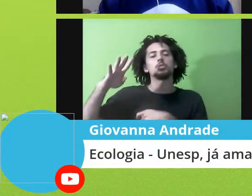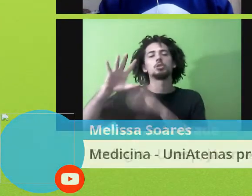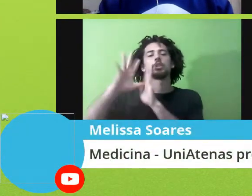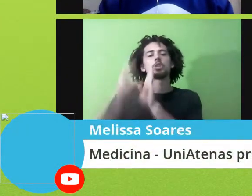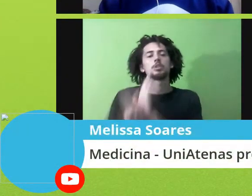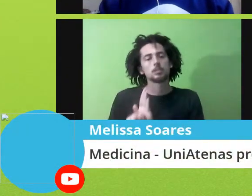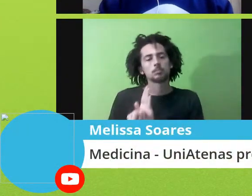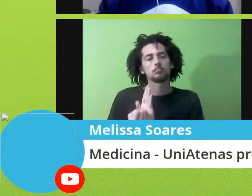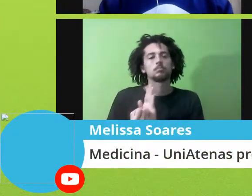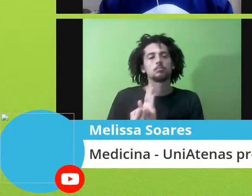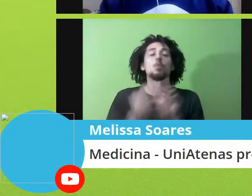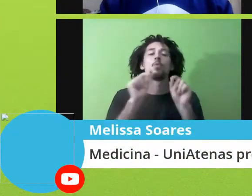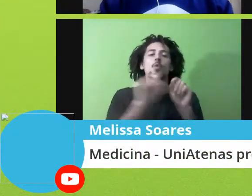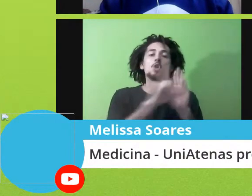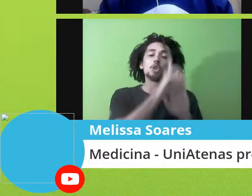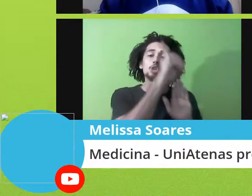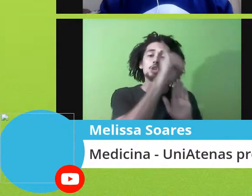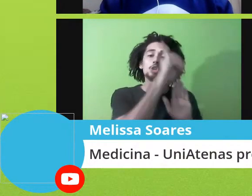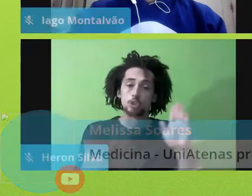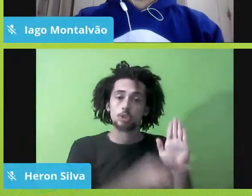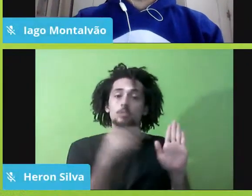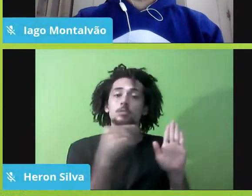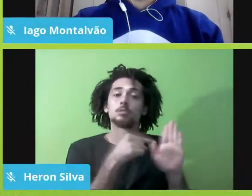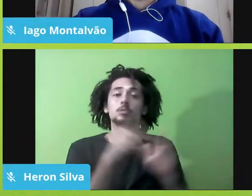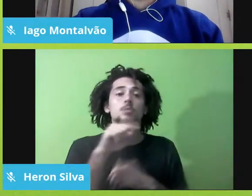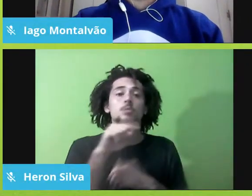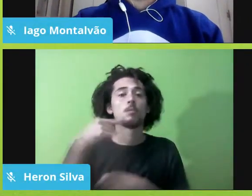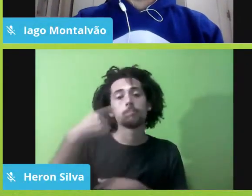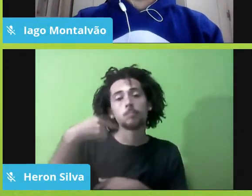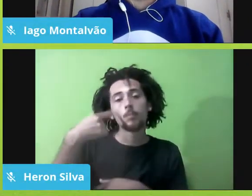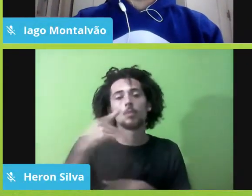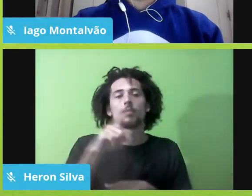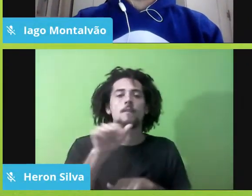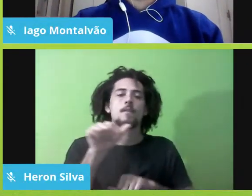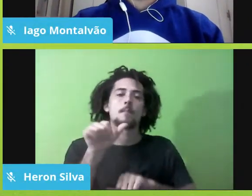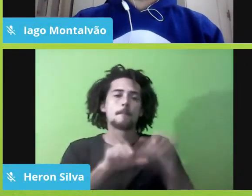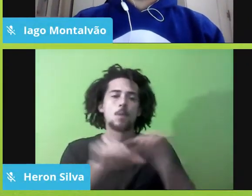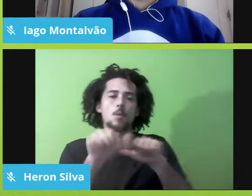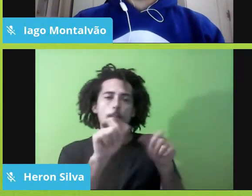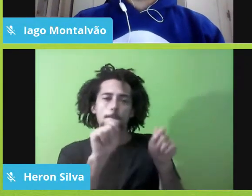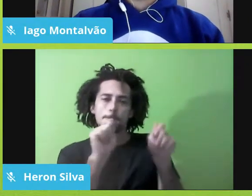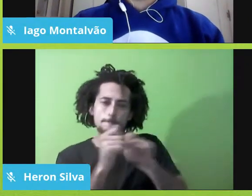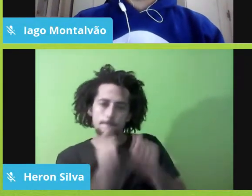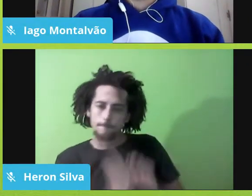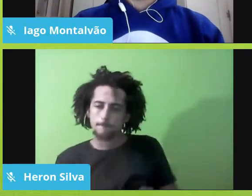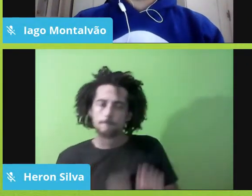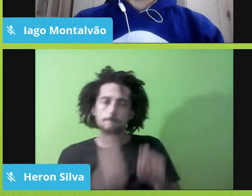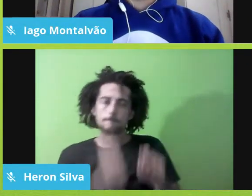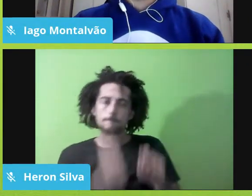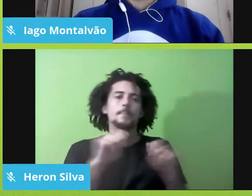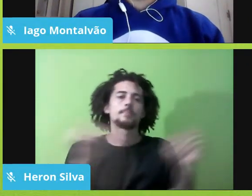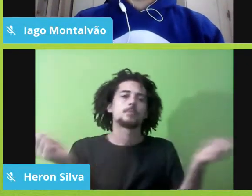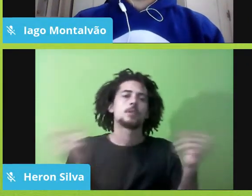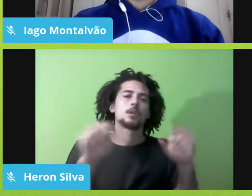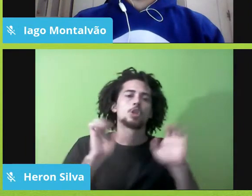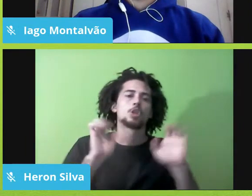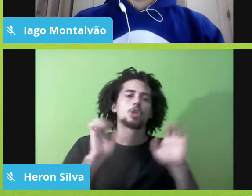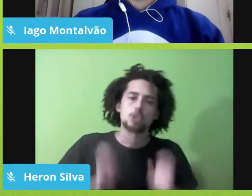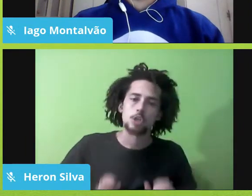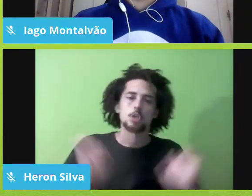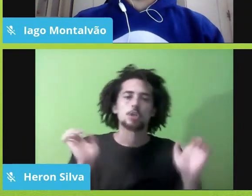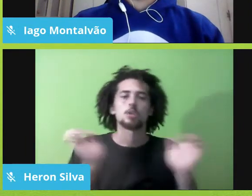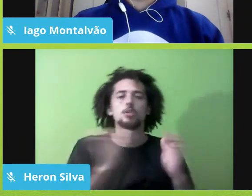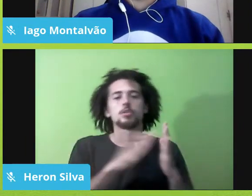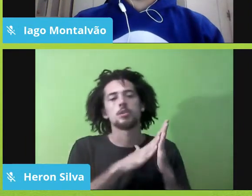ele formatado, é, incorporando a ética, estética, né, os valores